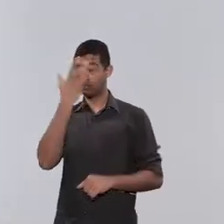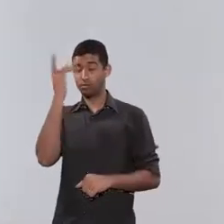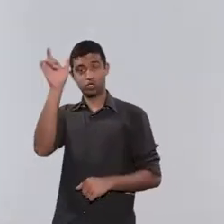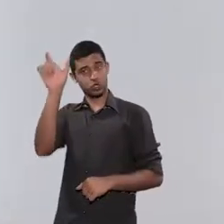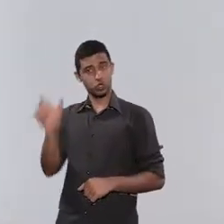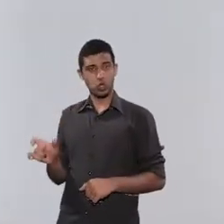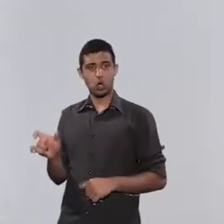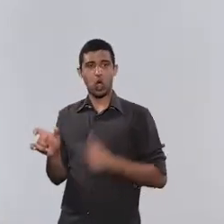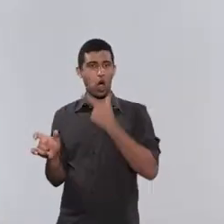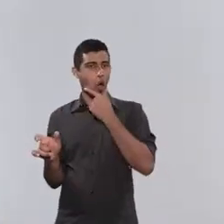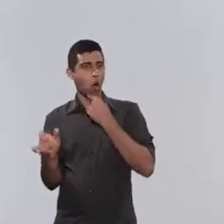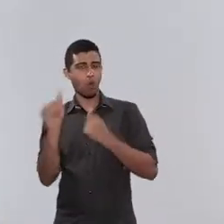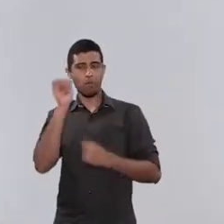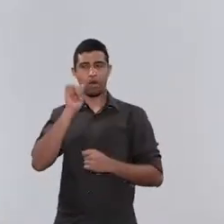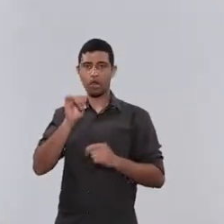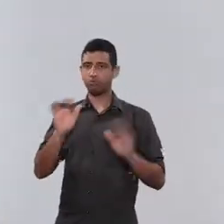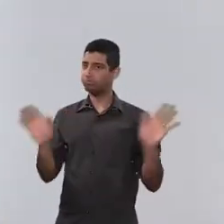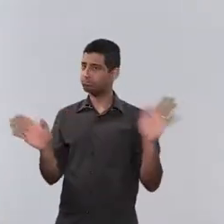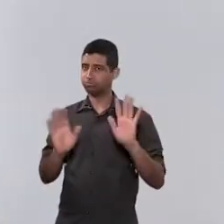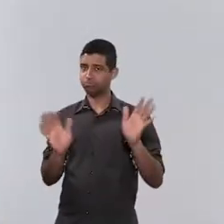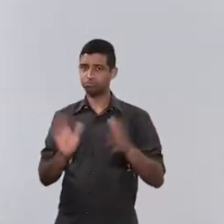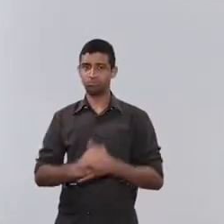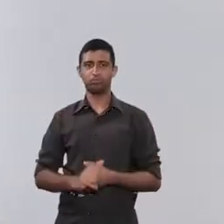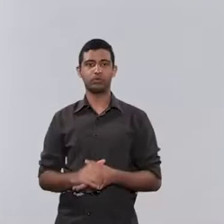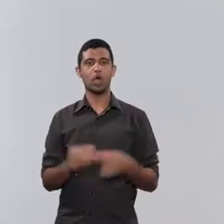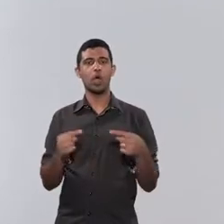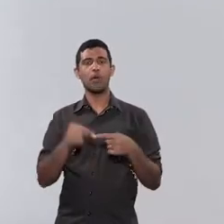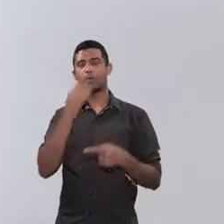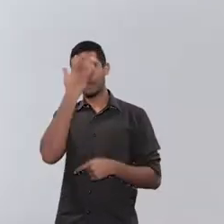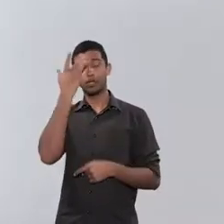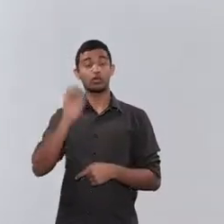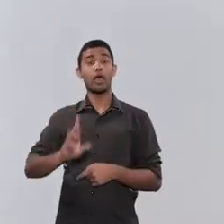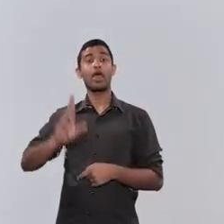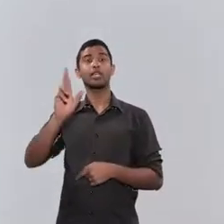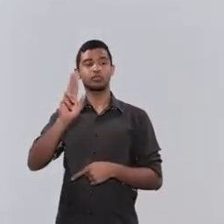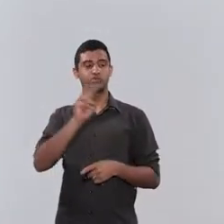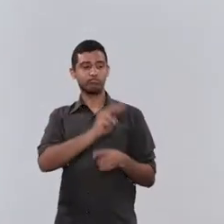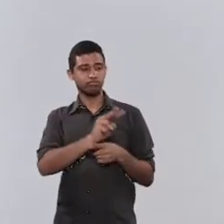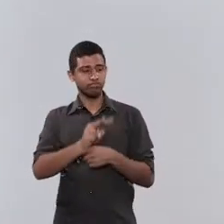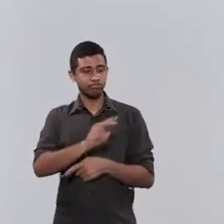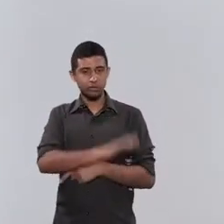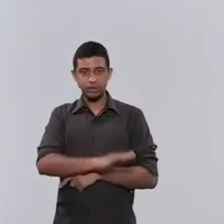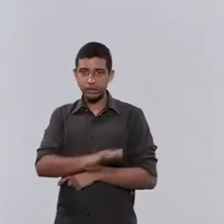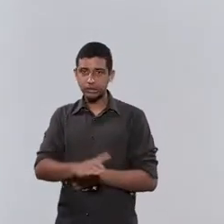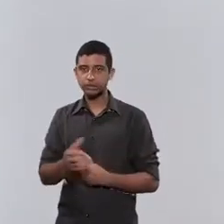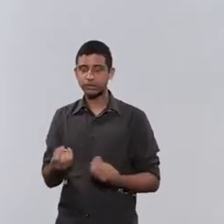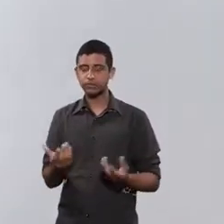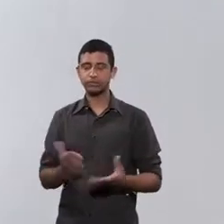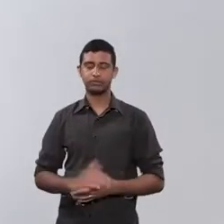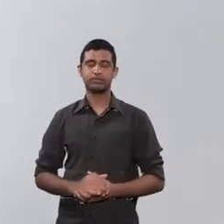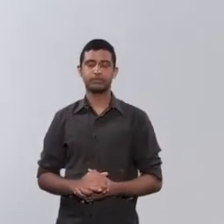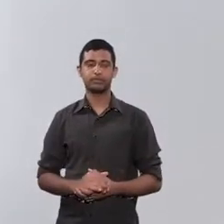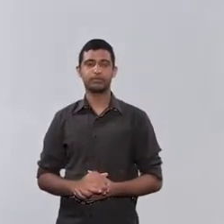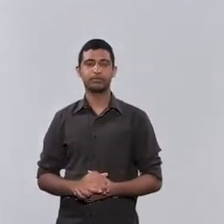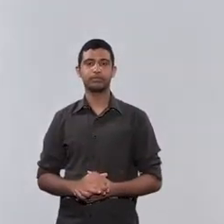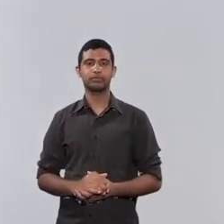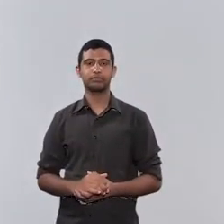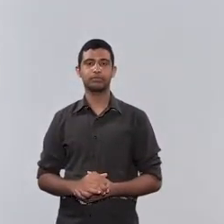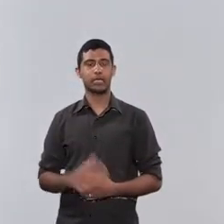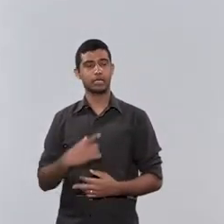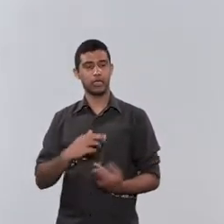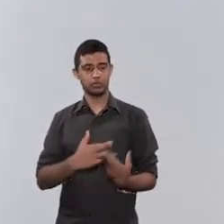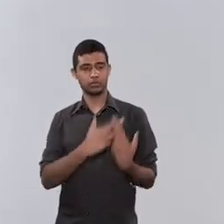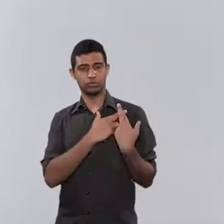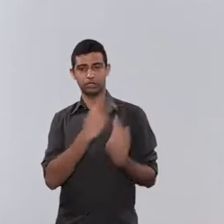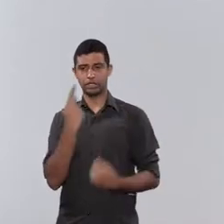seja, independe de gênero. uma questão de quem está na guarda da criança, da posse da criança. De poder.